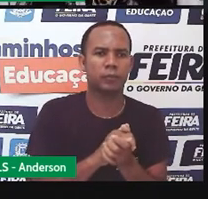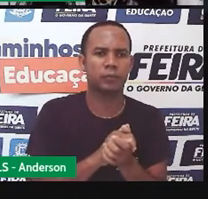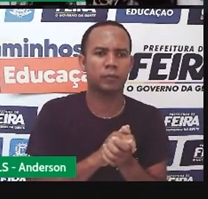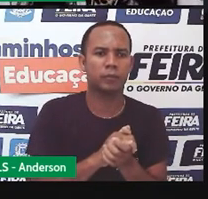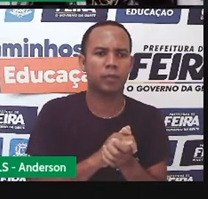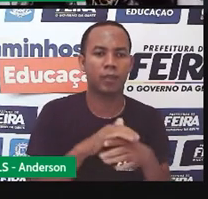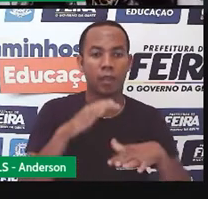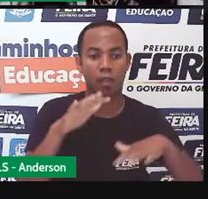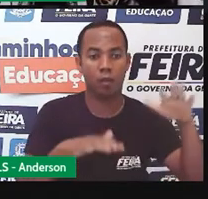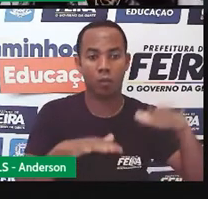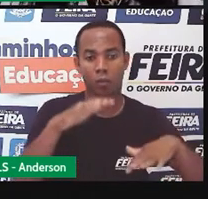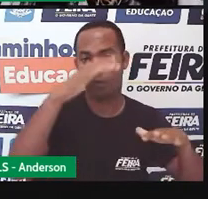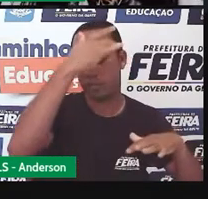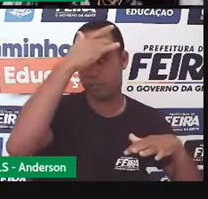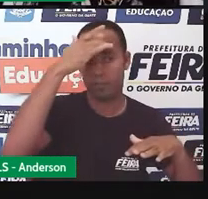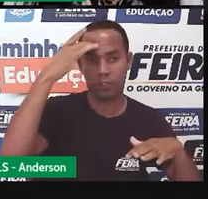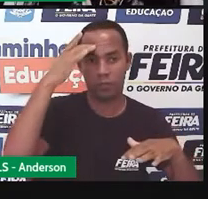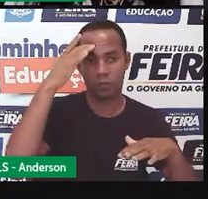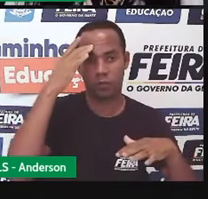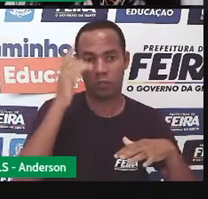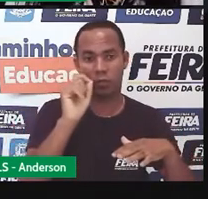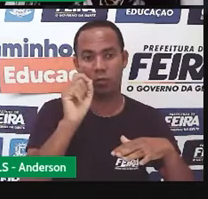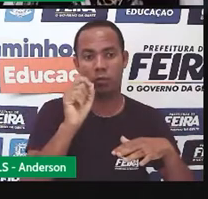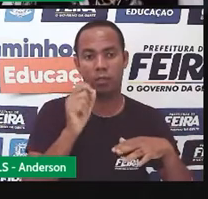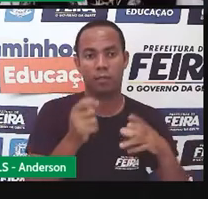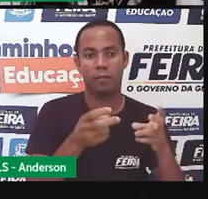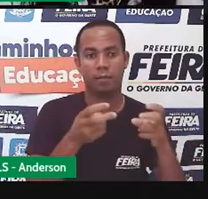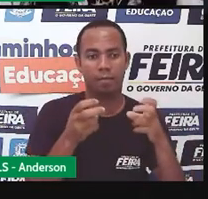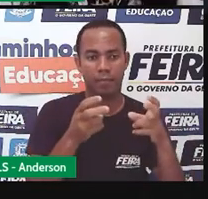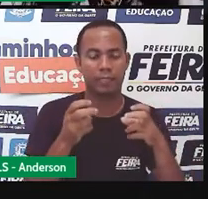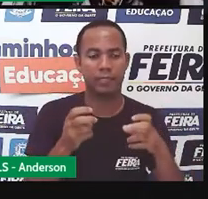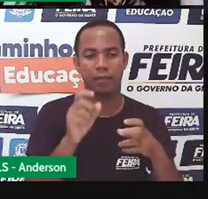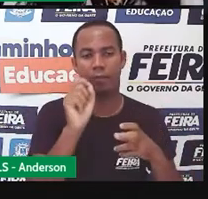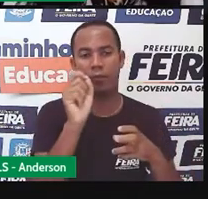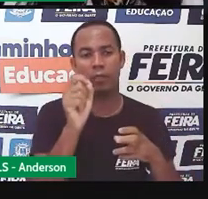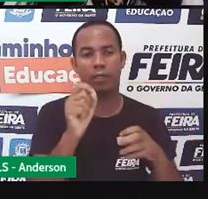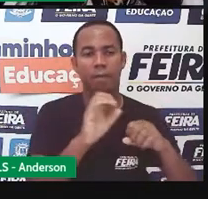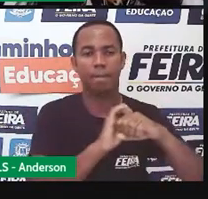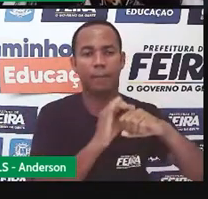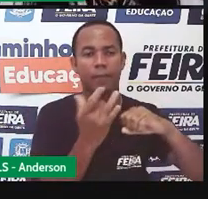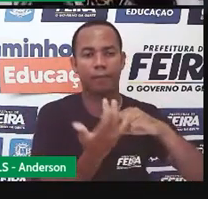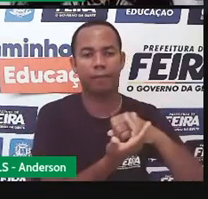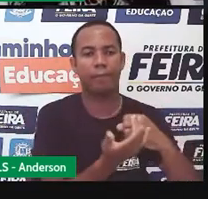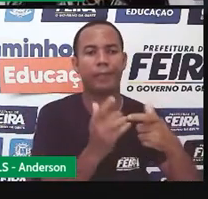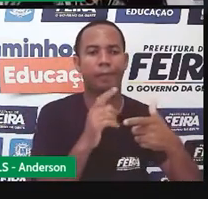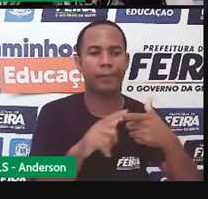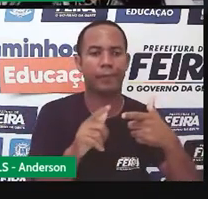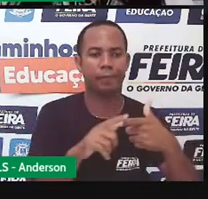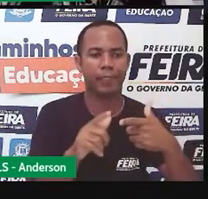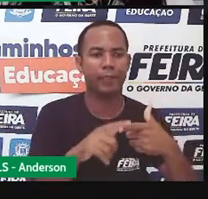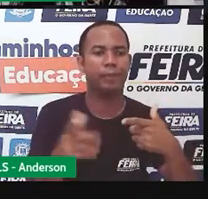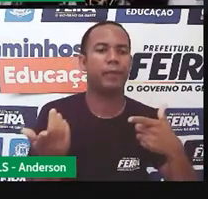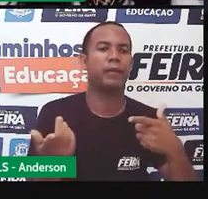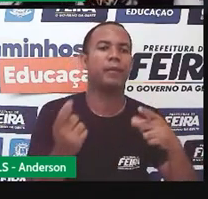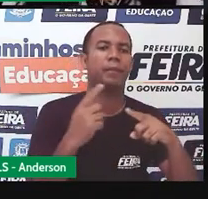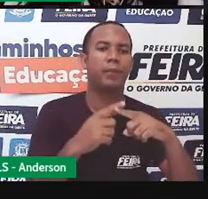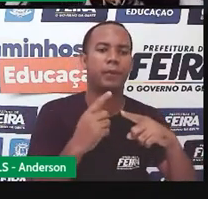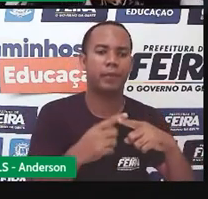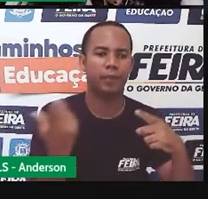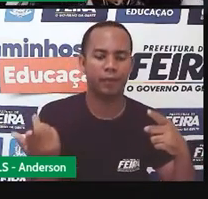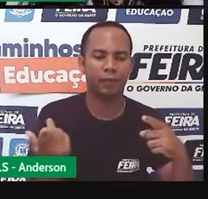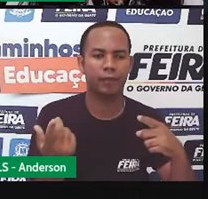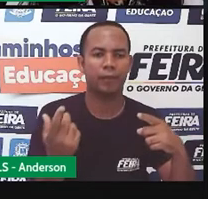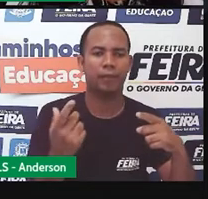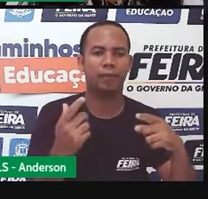Algumas pessoas afirmam que isso tem a ver com as consequências da pandemia, como o desemprego e o